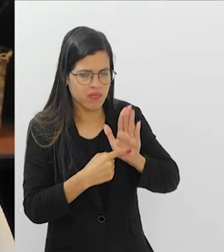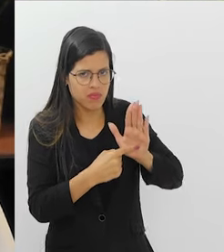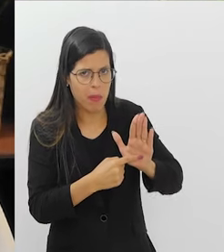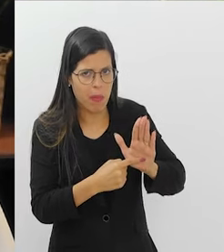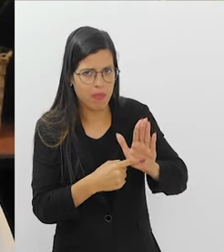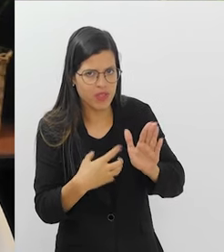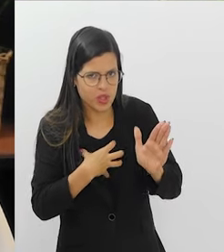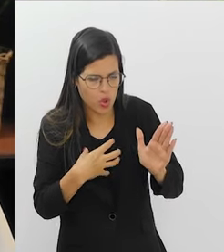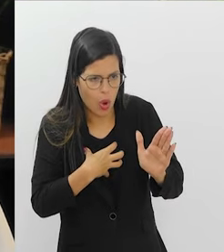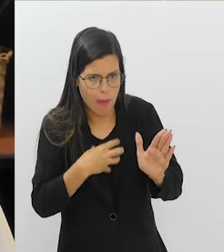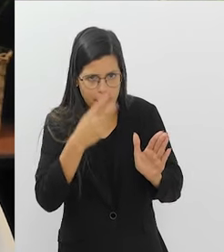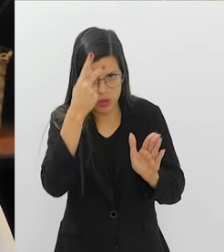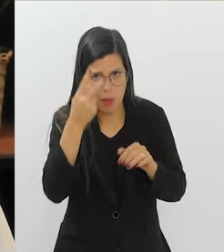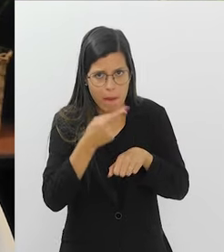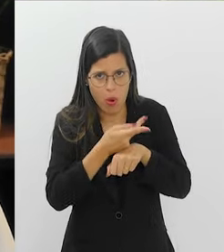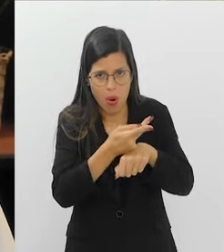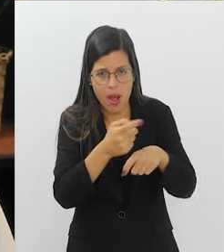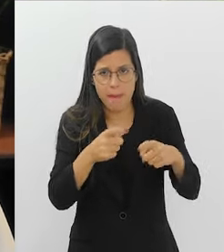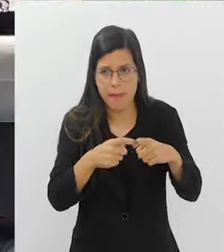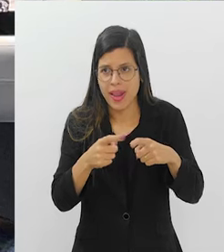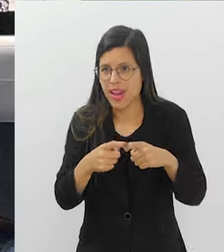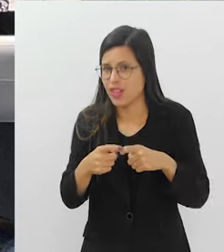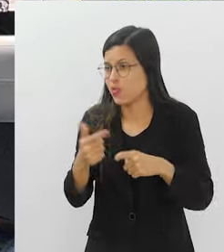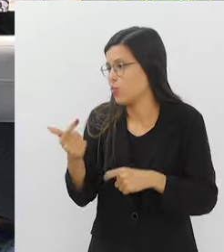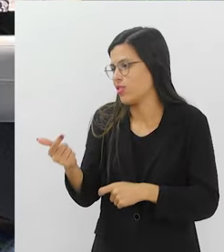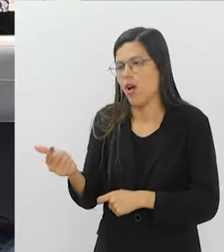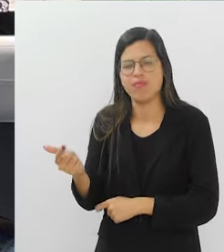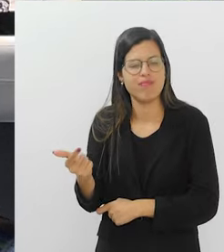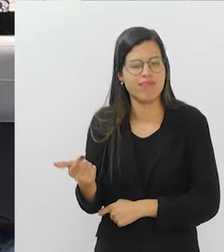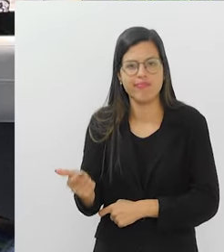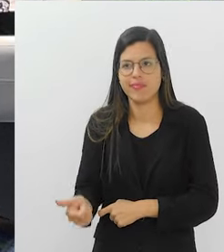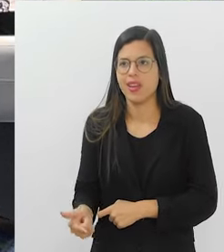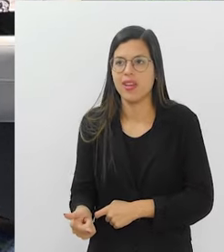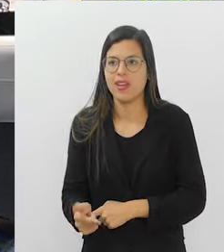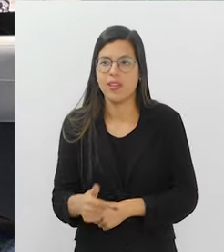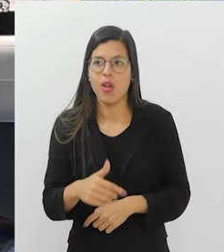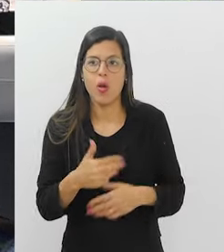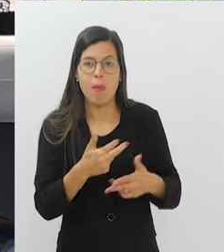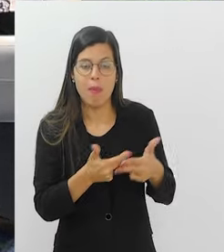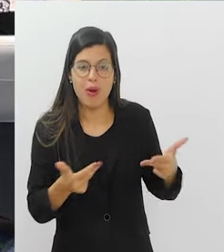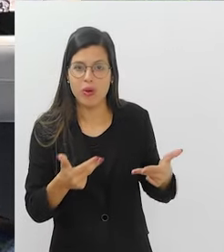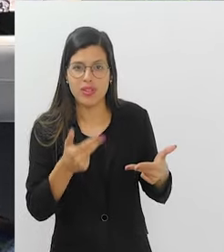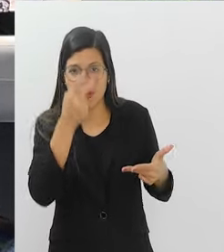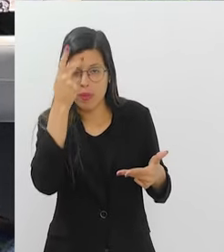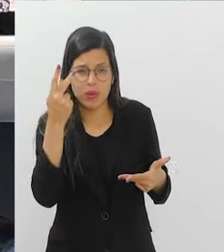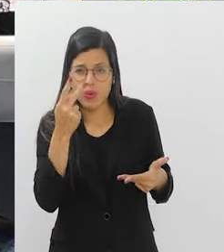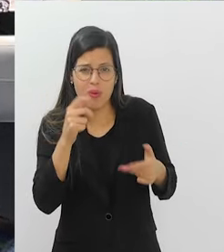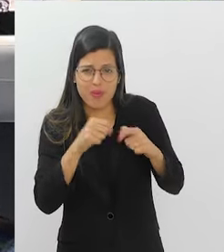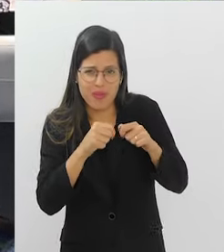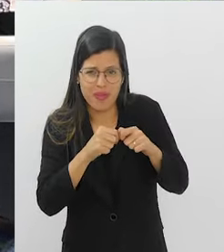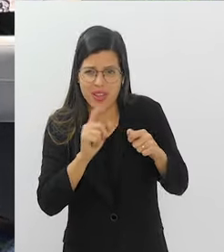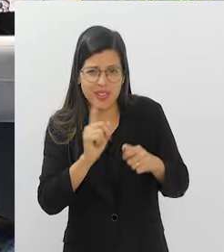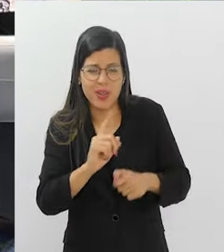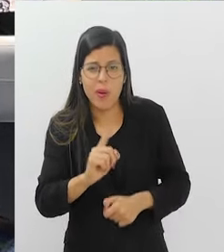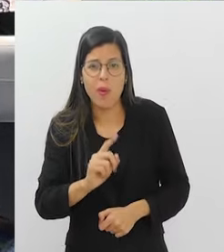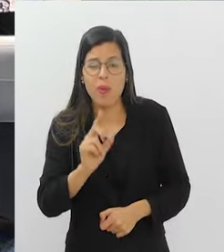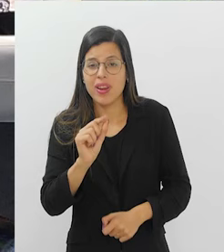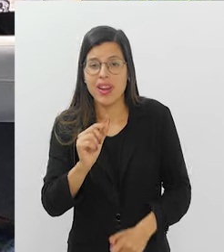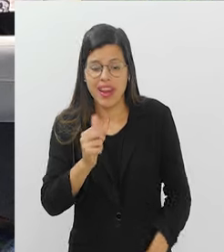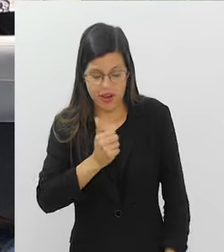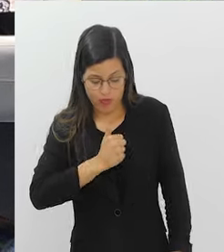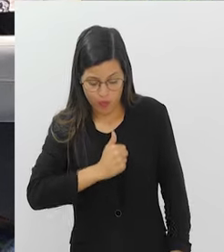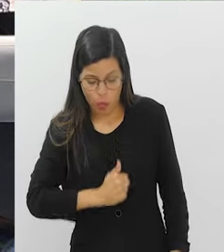para a pessoa procurar um médico? Não tem sintoma inicial. Por exemplo, uma coisa que quase ninguém faz. É observar suas fezes.